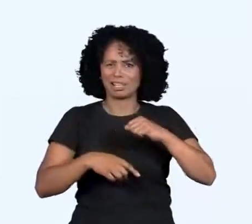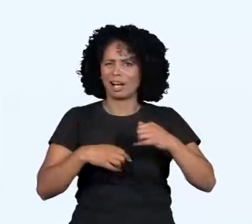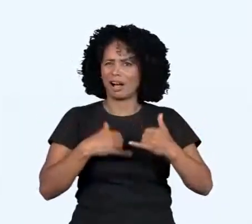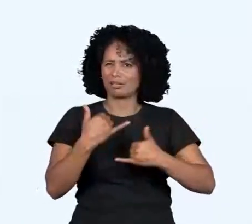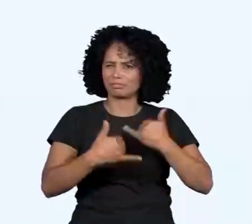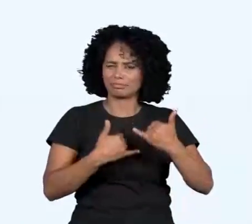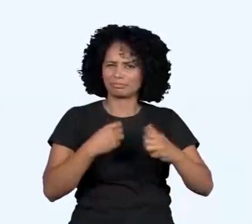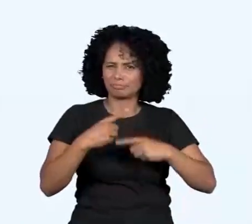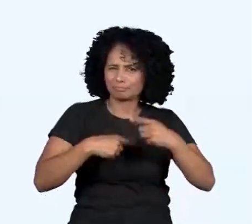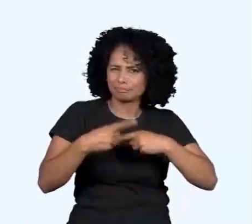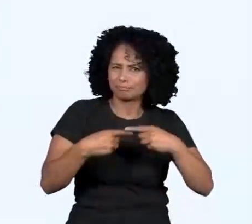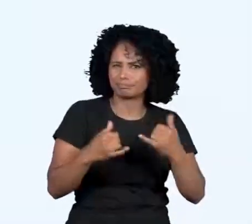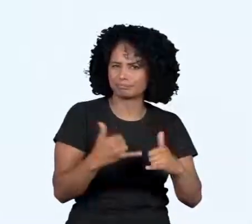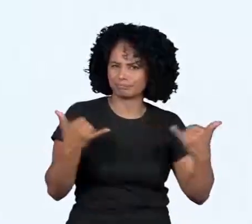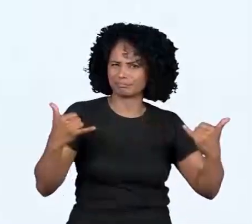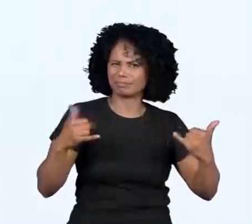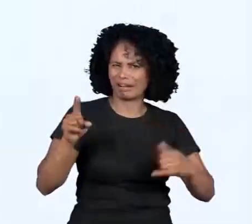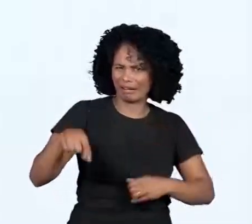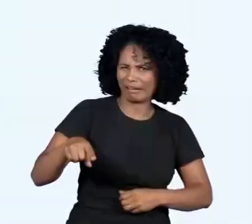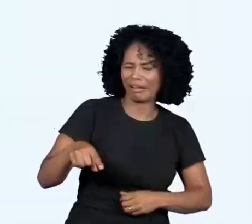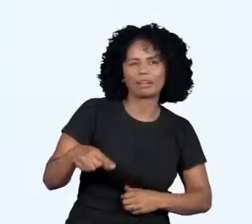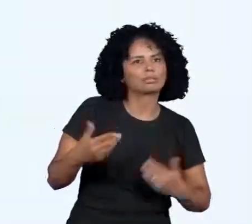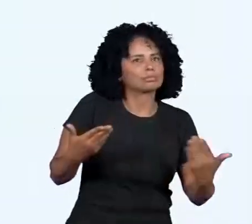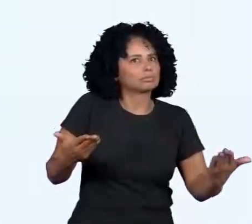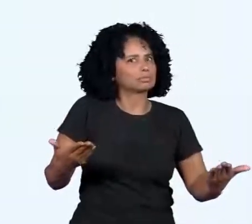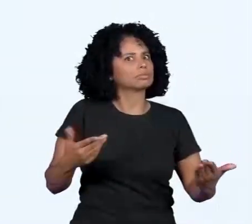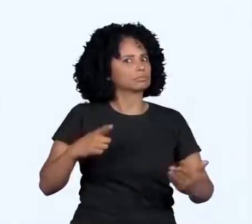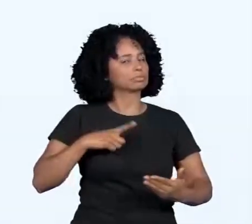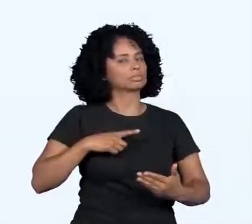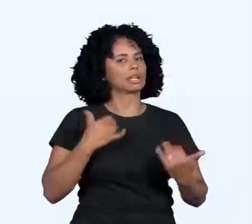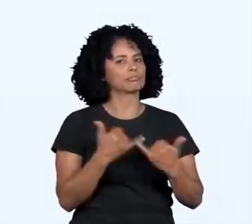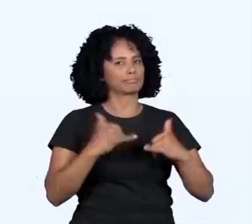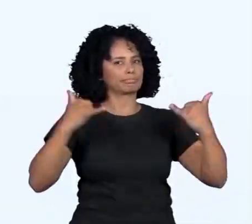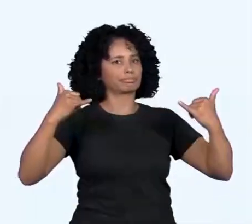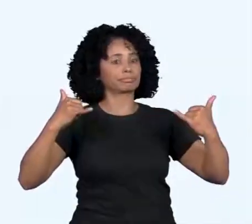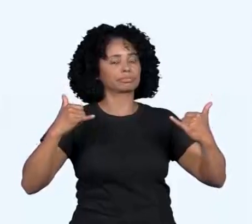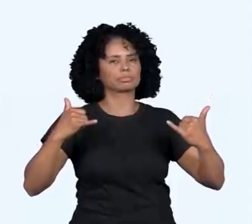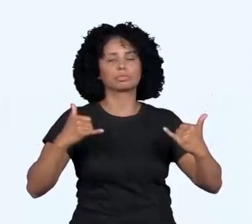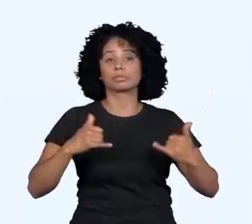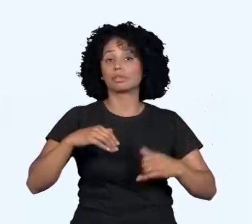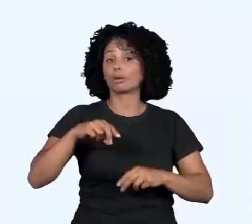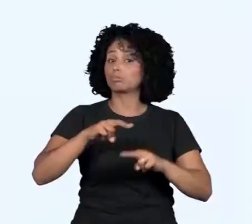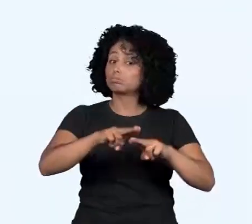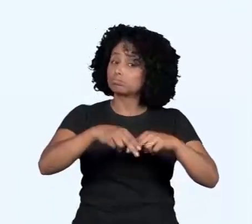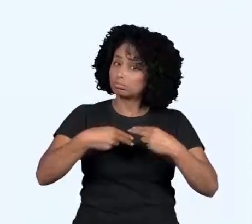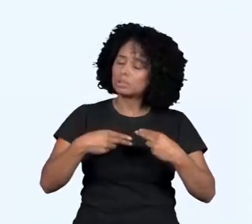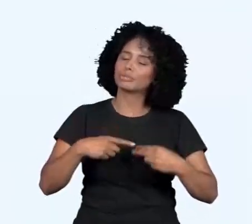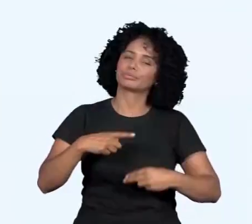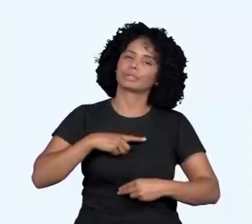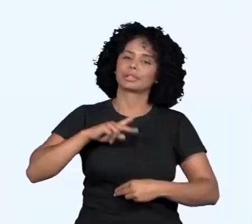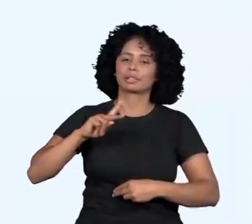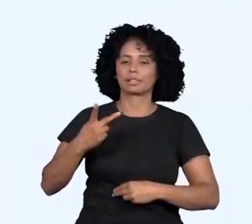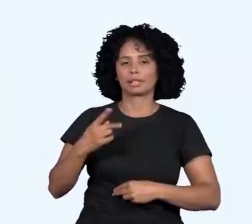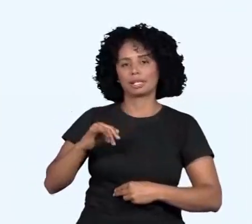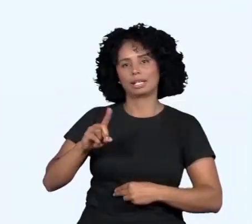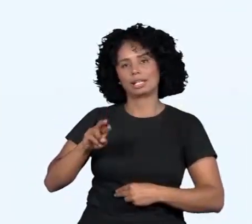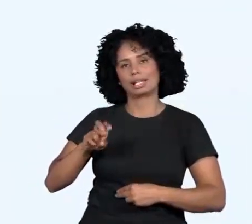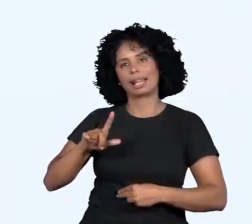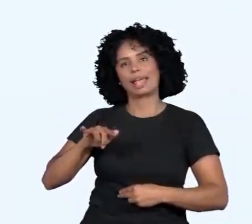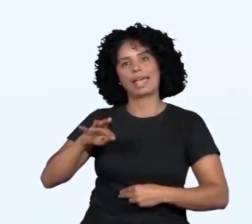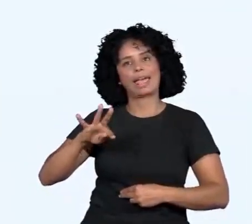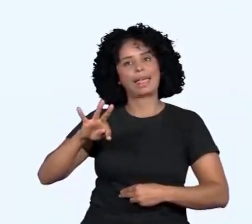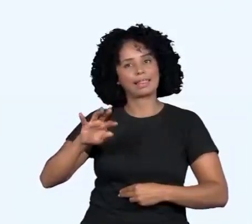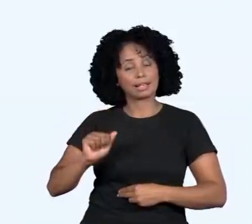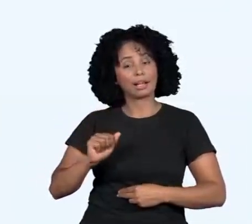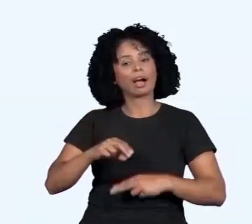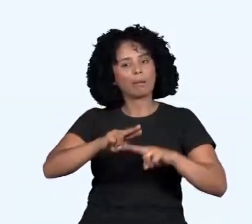Hidro vem de água e elétrica de eletricidade. Por isso são chamadas de hidrelétricas as usinas que